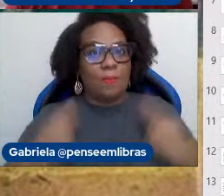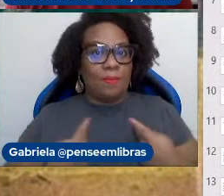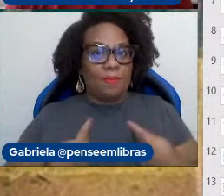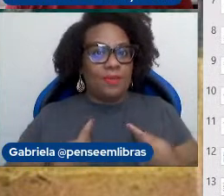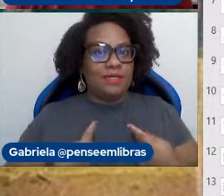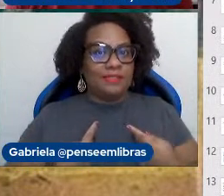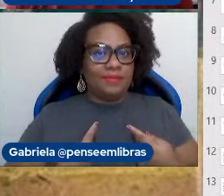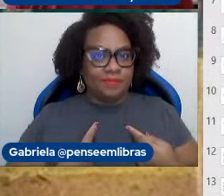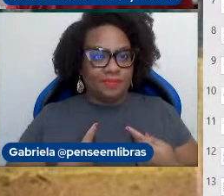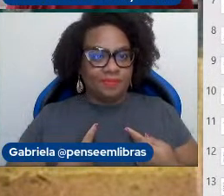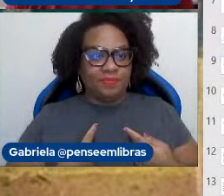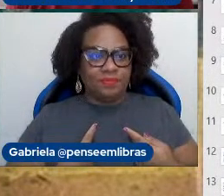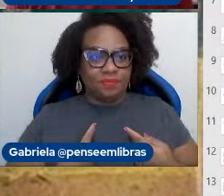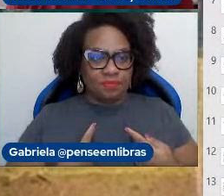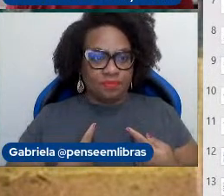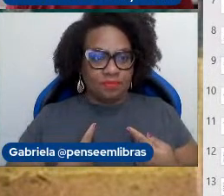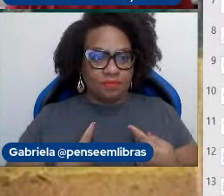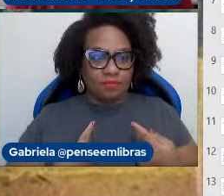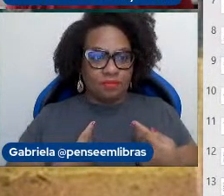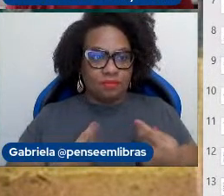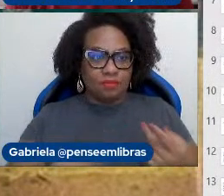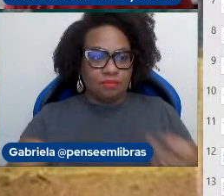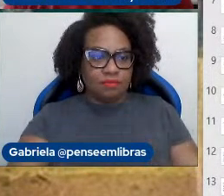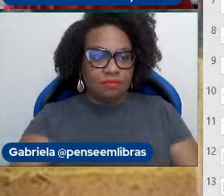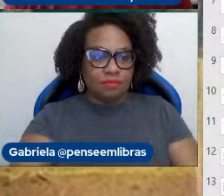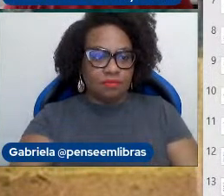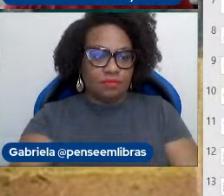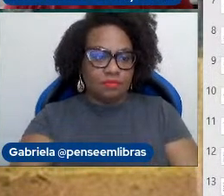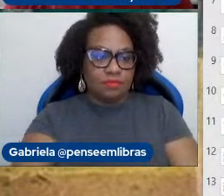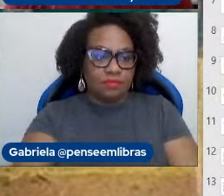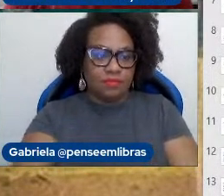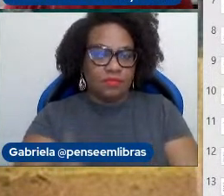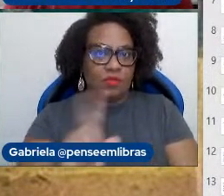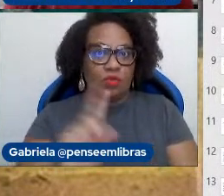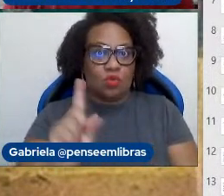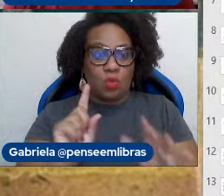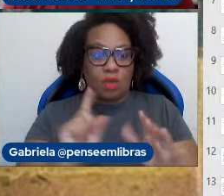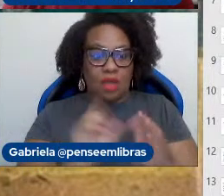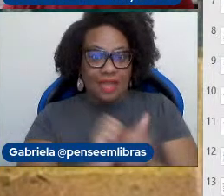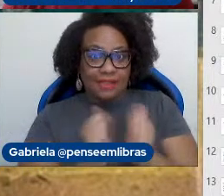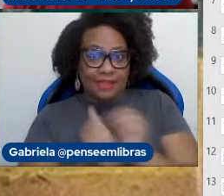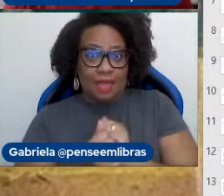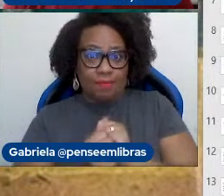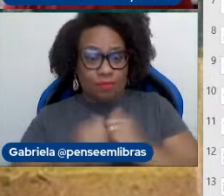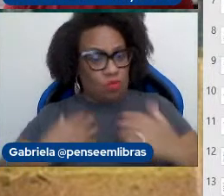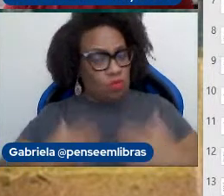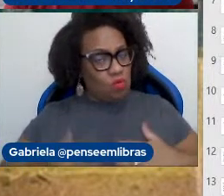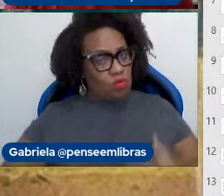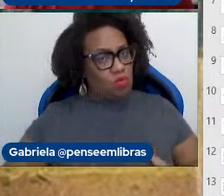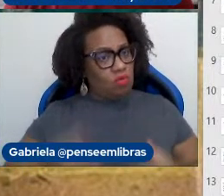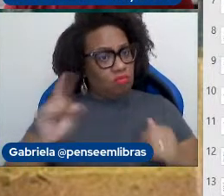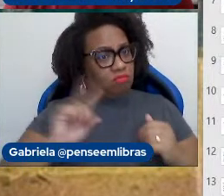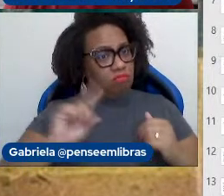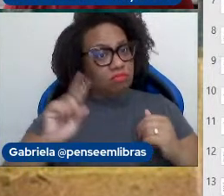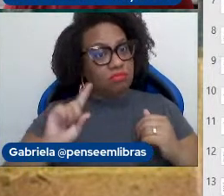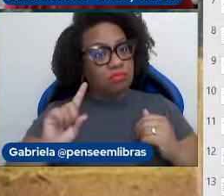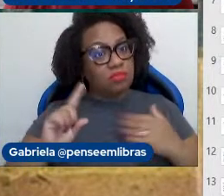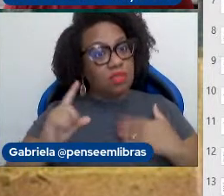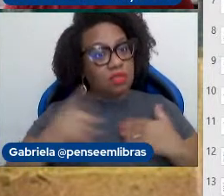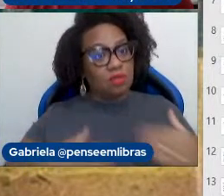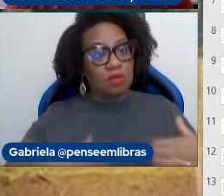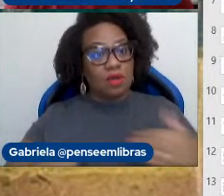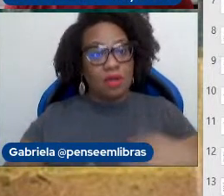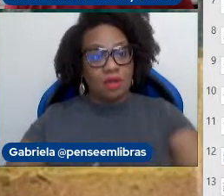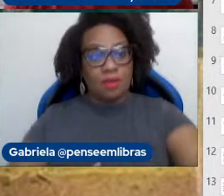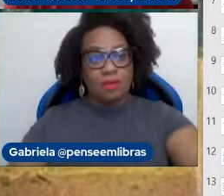se... Nem vou dizer que se adaptam ao corpo, o corpo vai agir sobre eles para que eles produzam